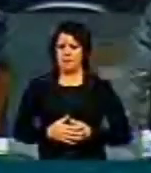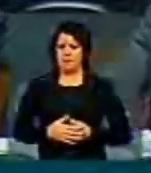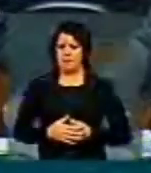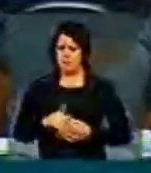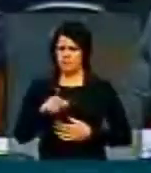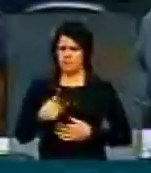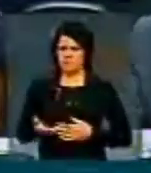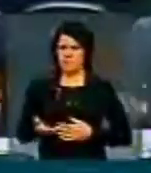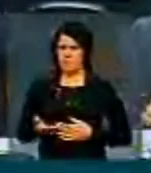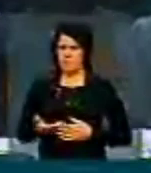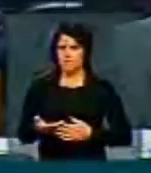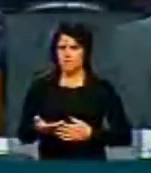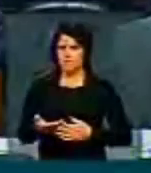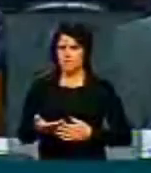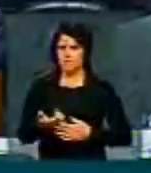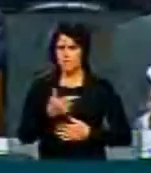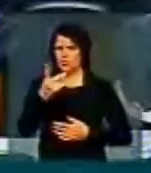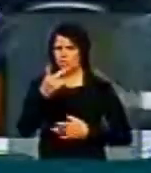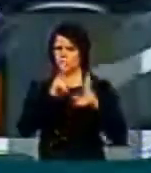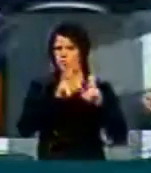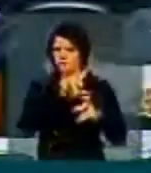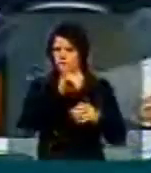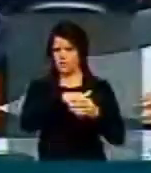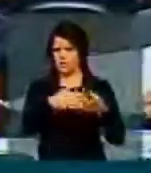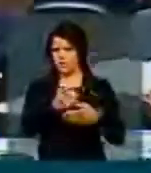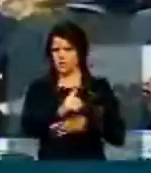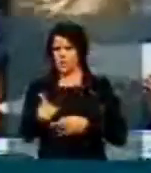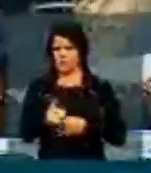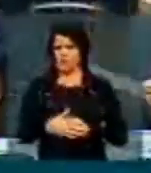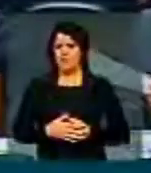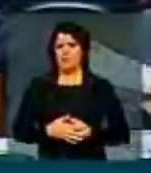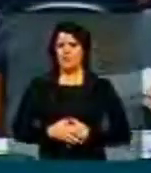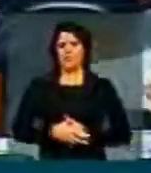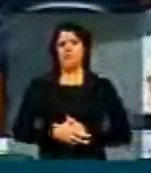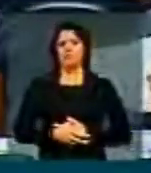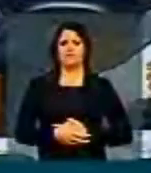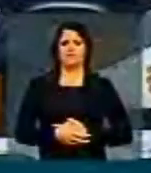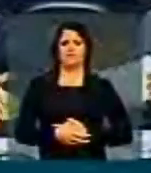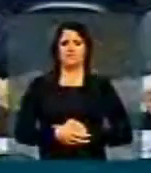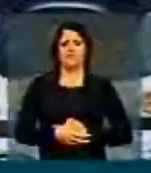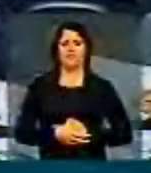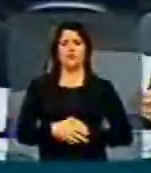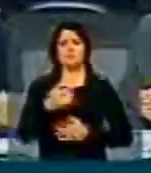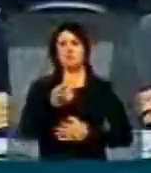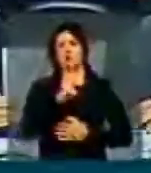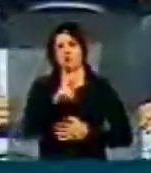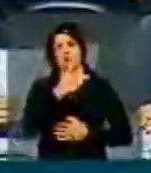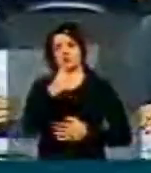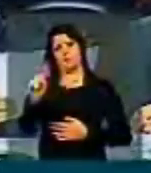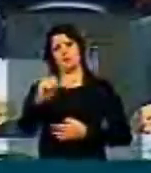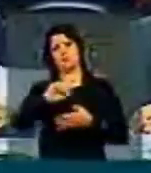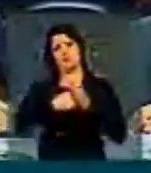Senhor presidente, o deputado José Linhares votou com o seu partido na... O PTB entra em obstrução, O entra em